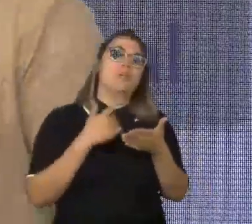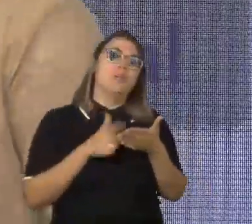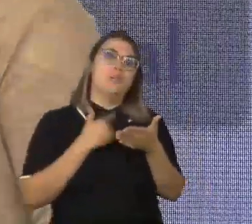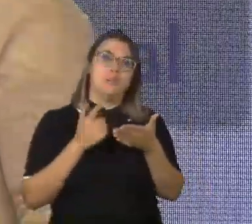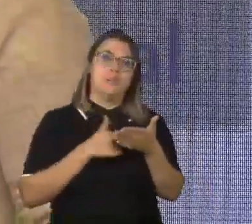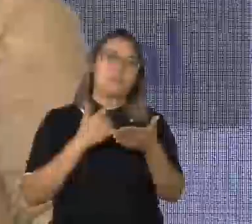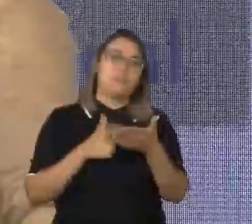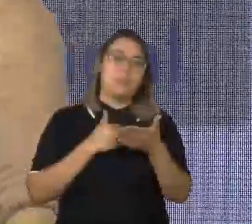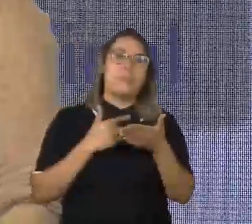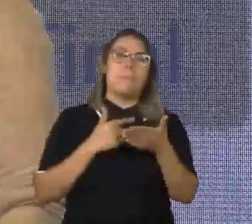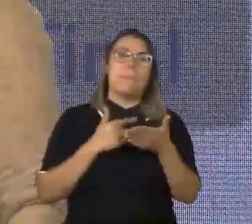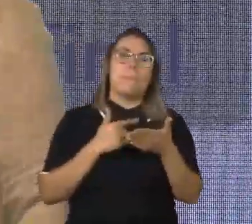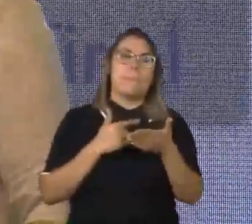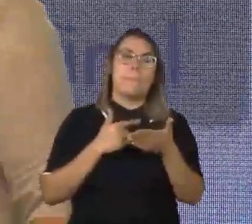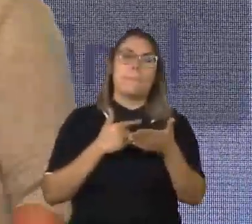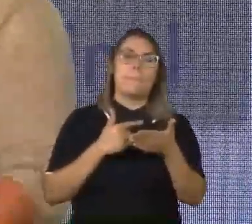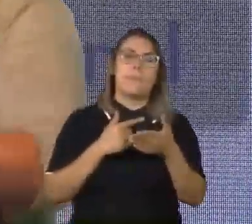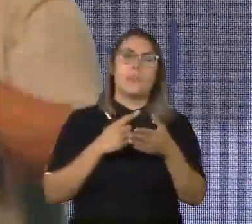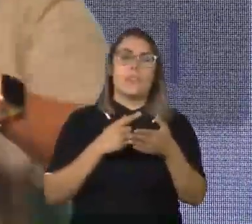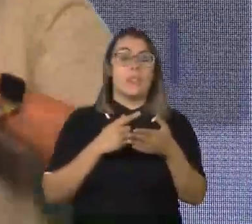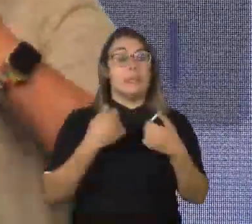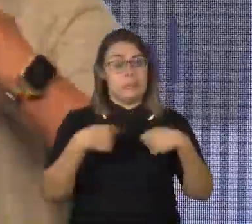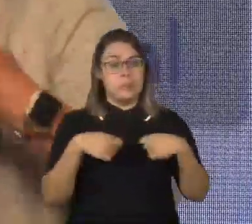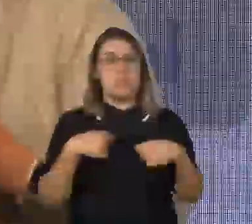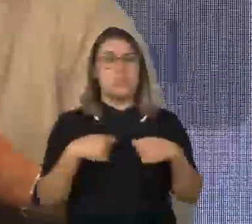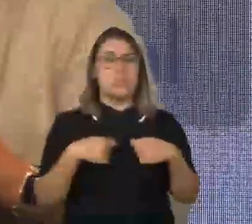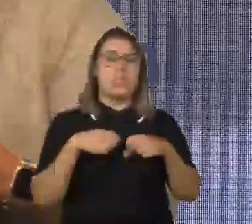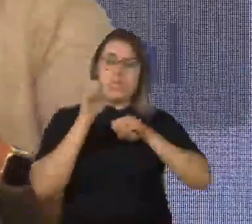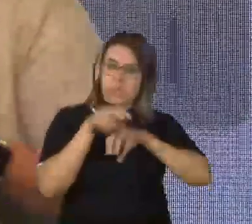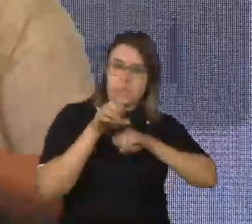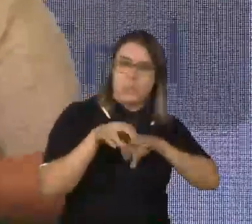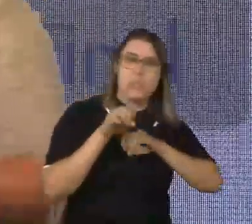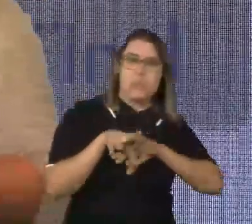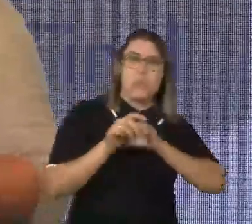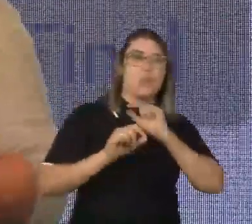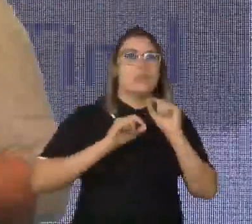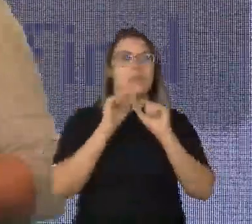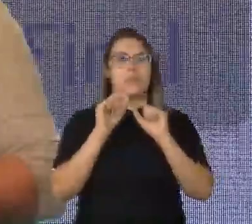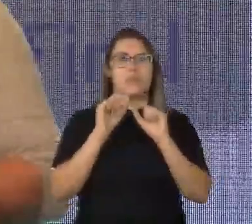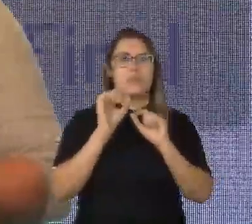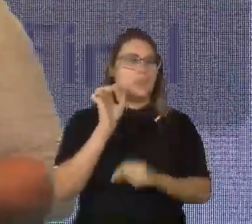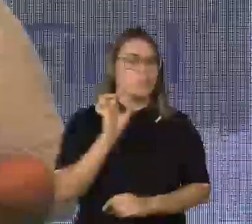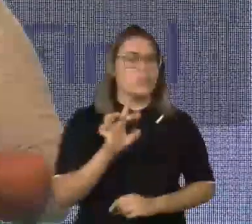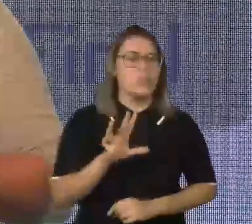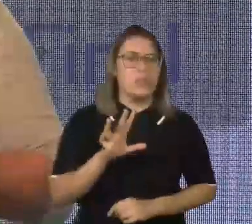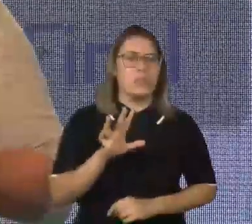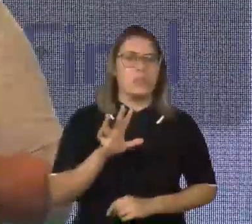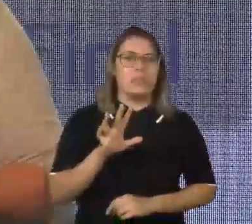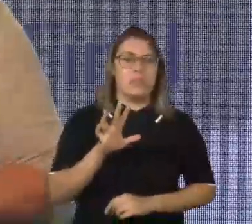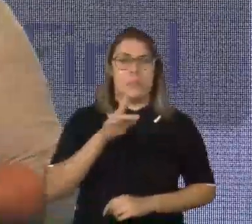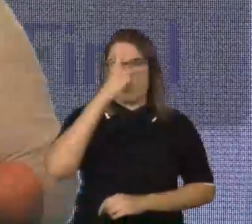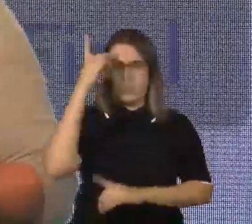Livros que, muitas vezes, dentro de ensino privado e ensino público, não atendem às necessidades de uma